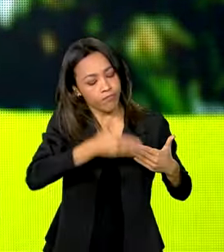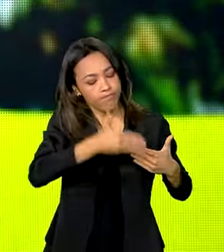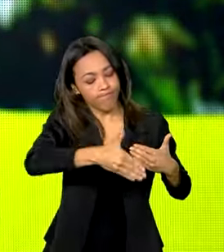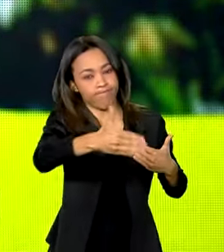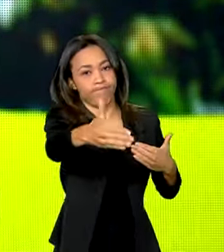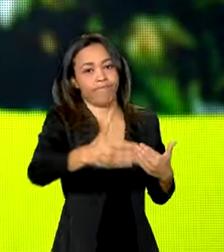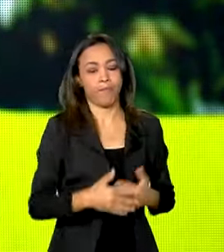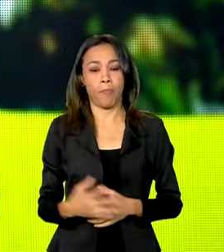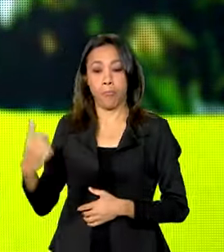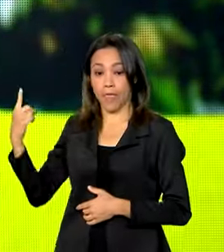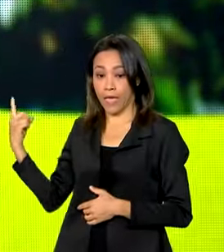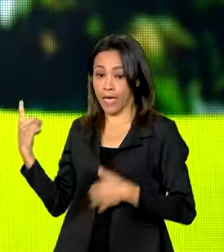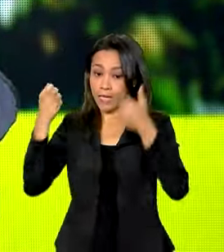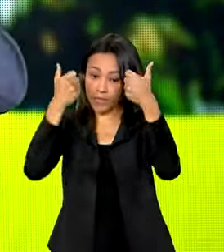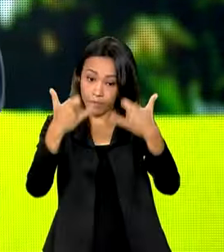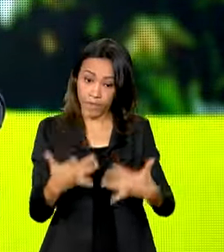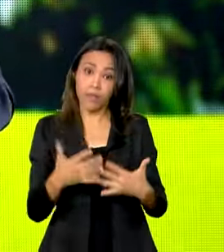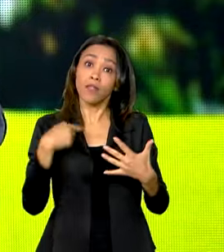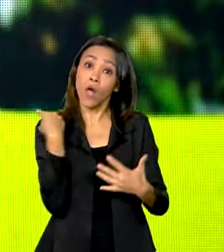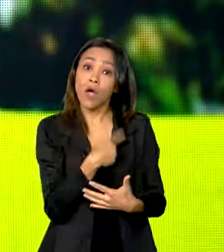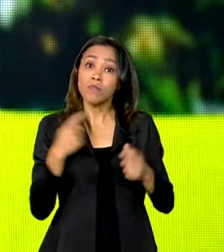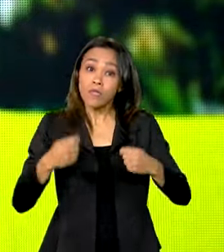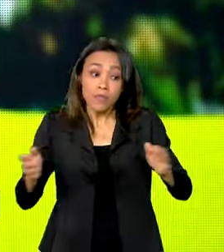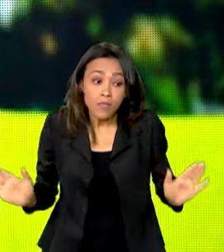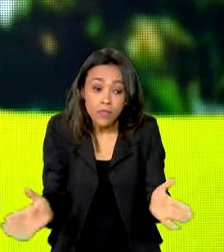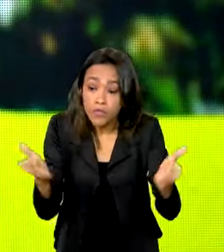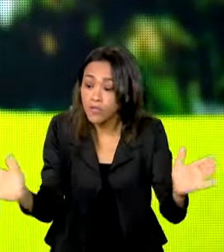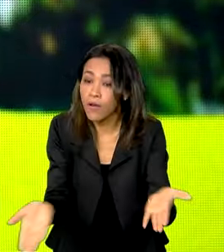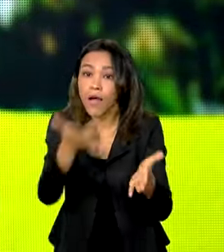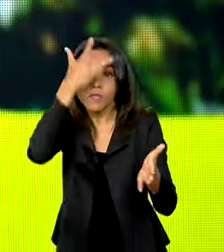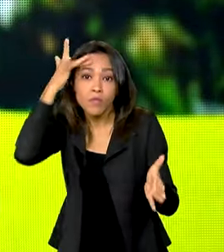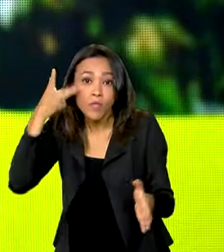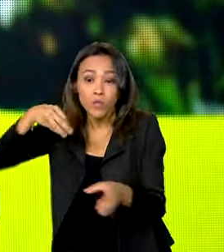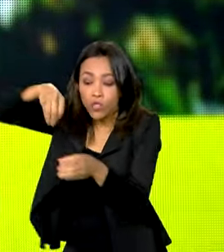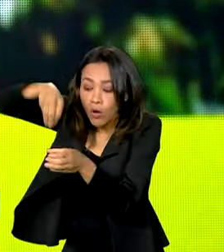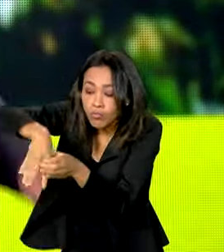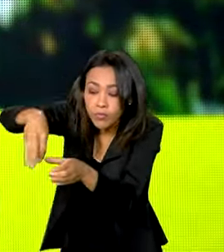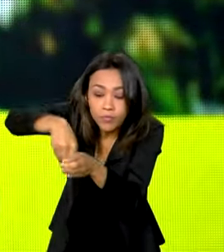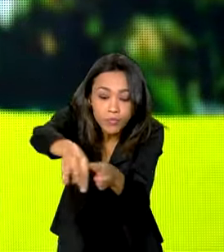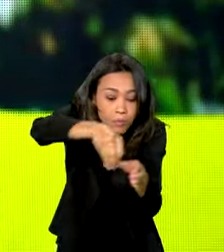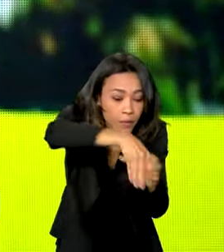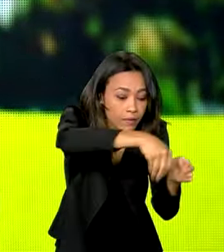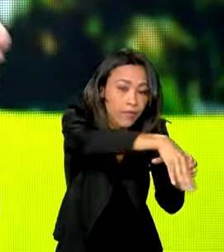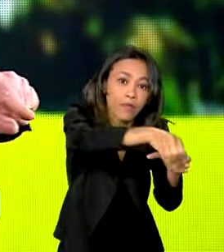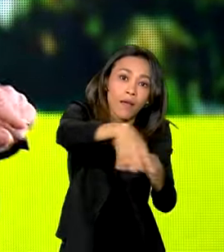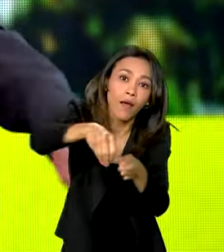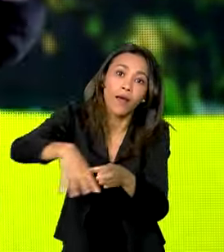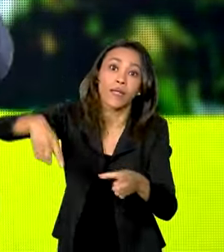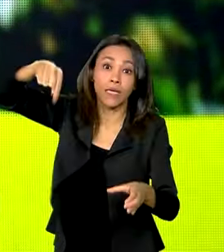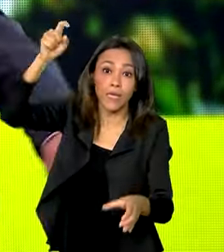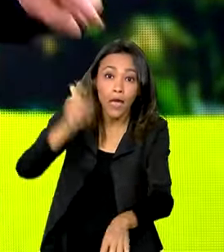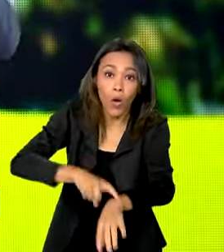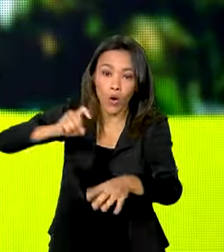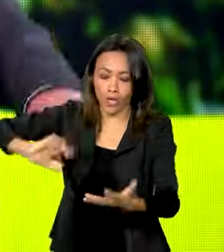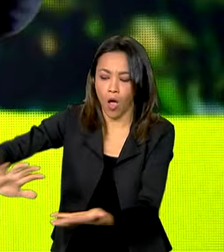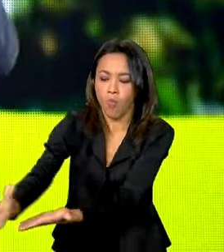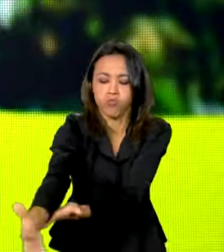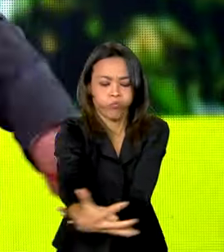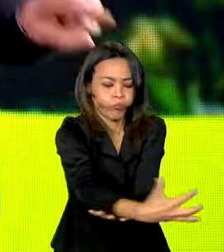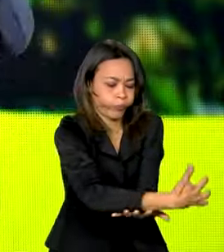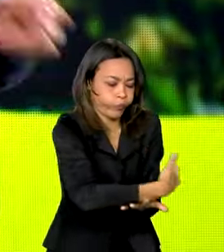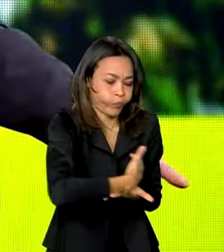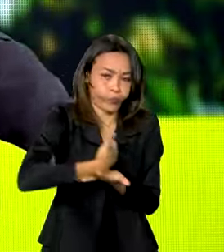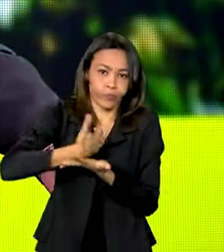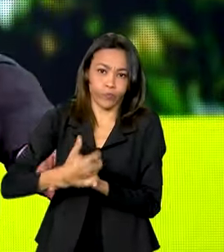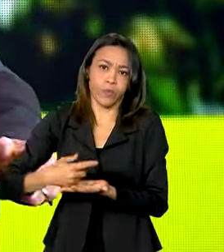incentivar as pessoas a plantarem o máximo possível e garantir para as pessoas que na hora da colheta a gente não vai